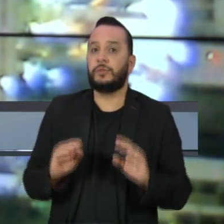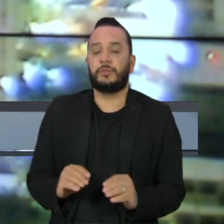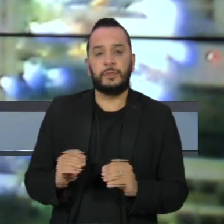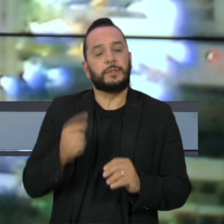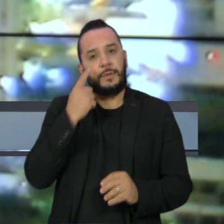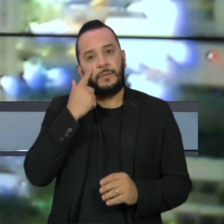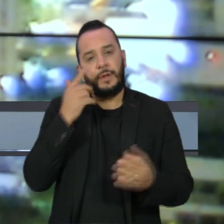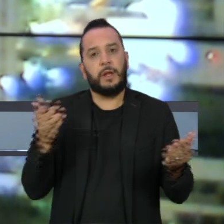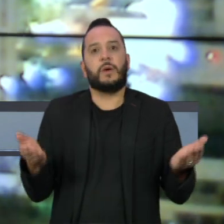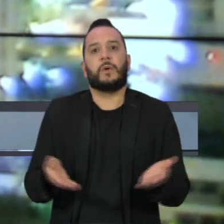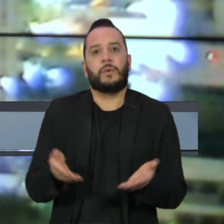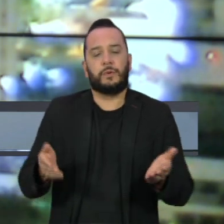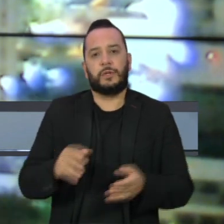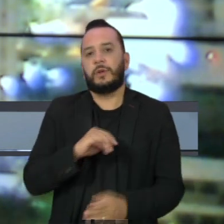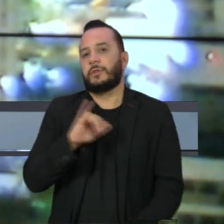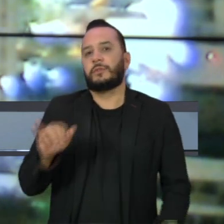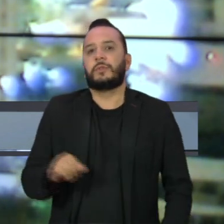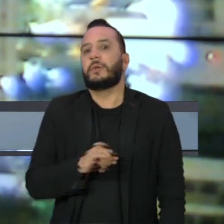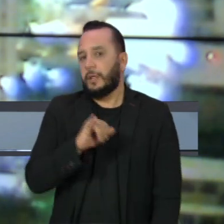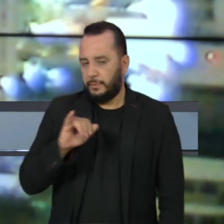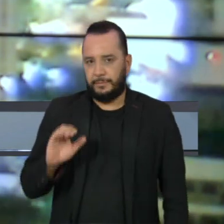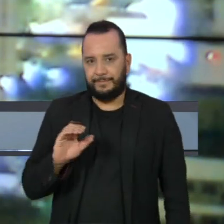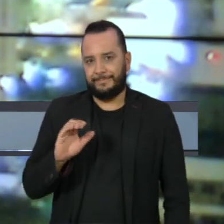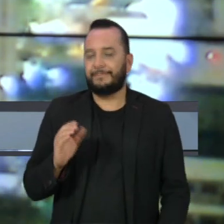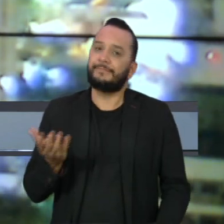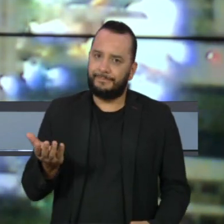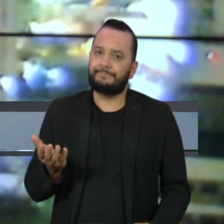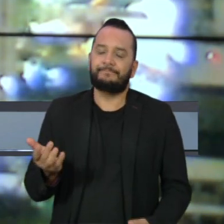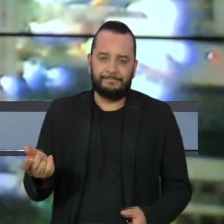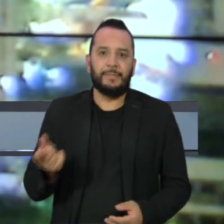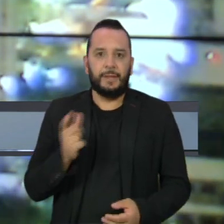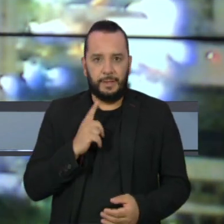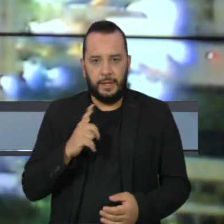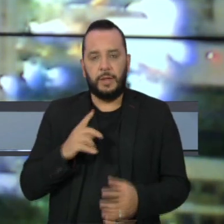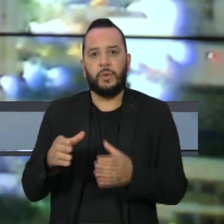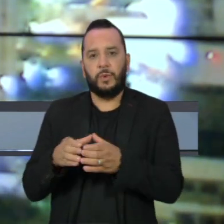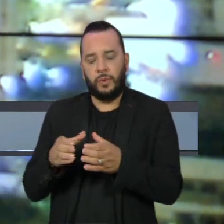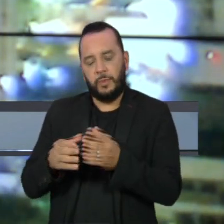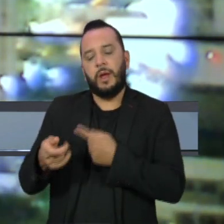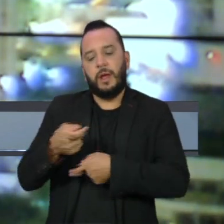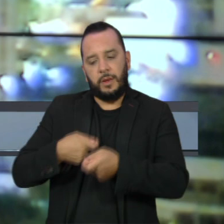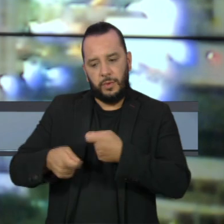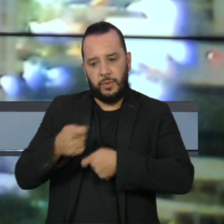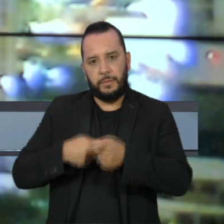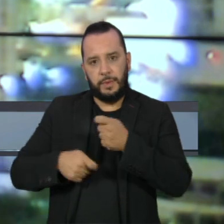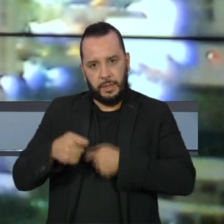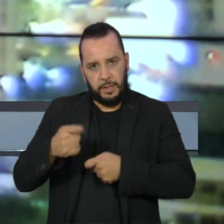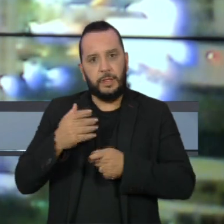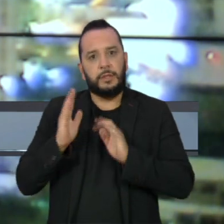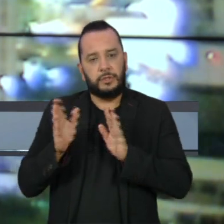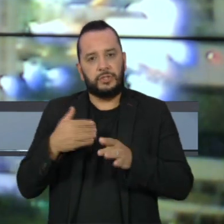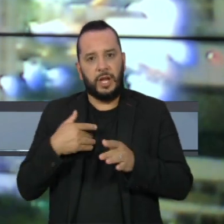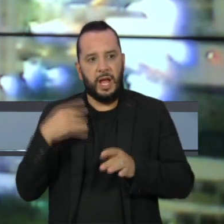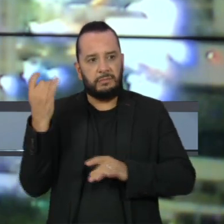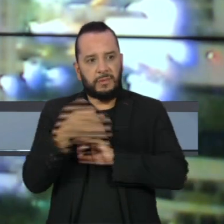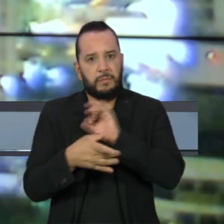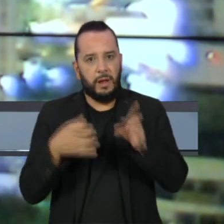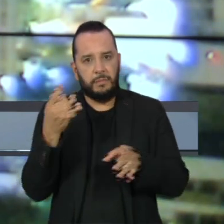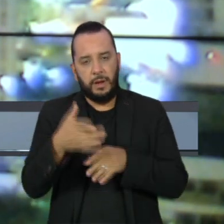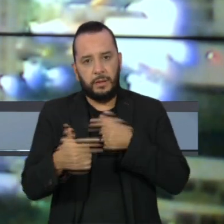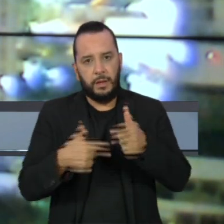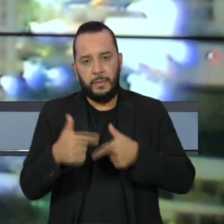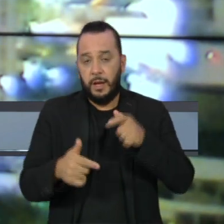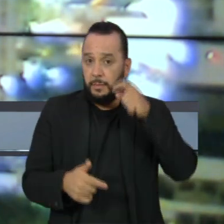Você vai ver logo mais no Jornal da Cultura. Após debandada na equipe econômica do governo, o ministro Paulo Guedes defende soluções